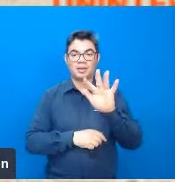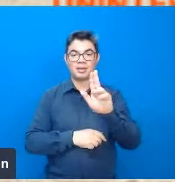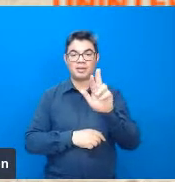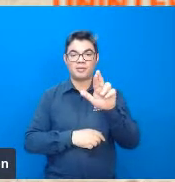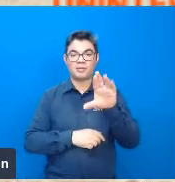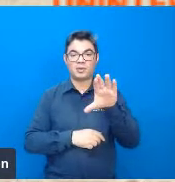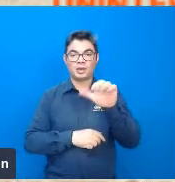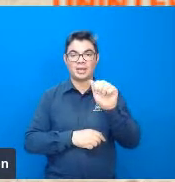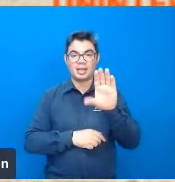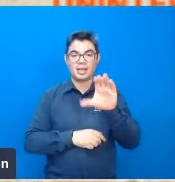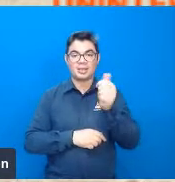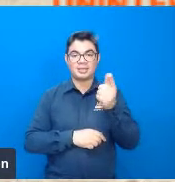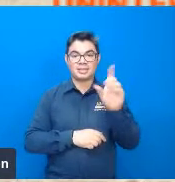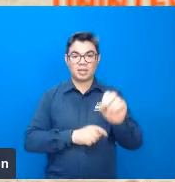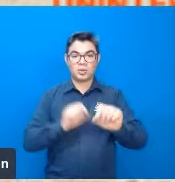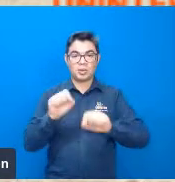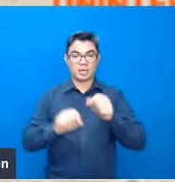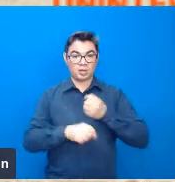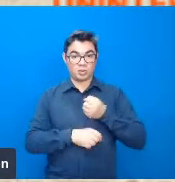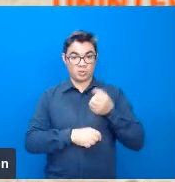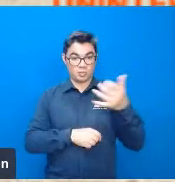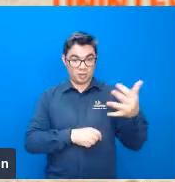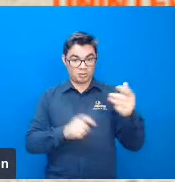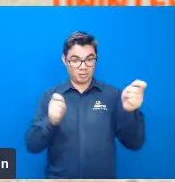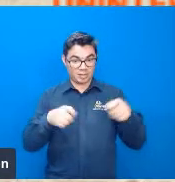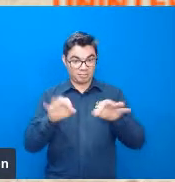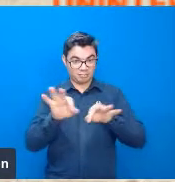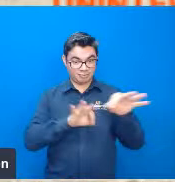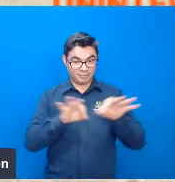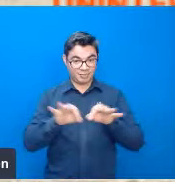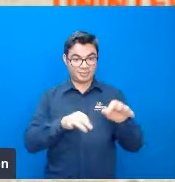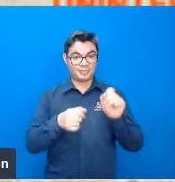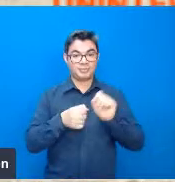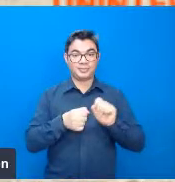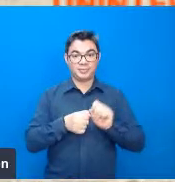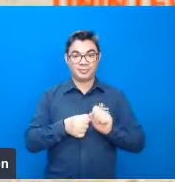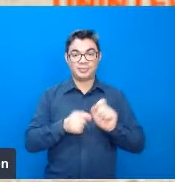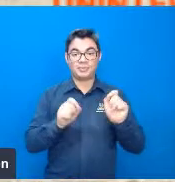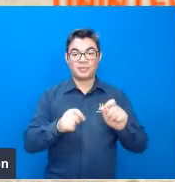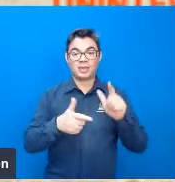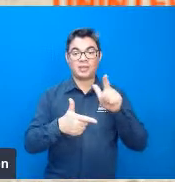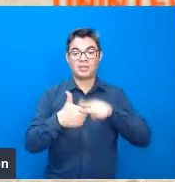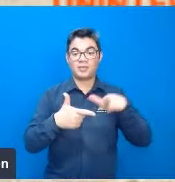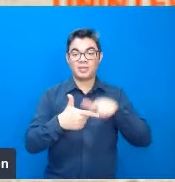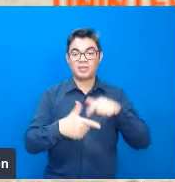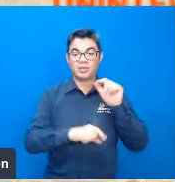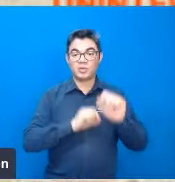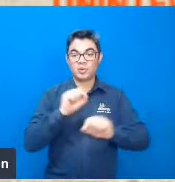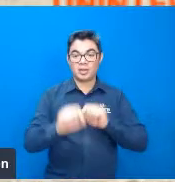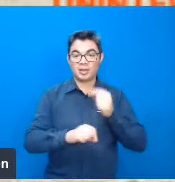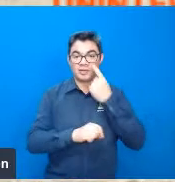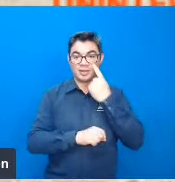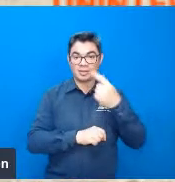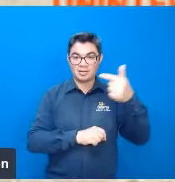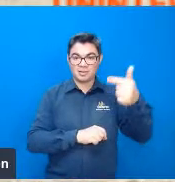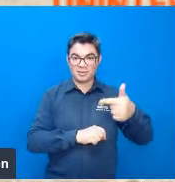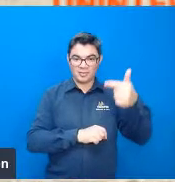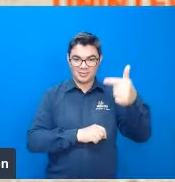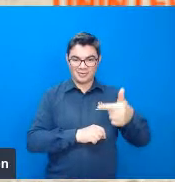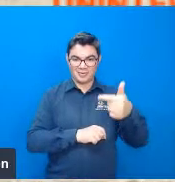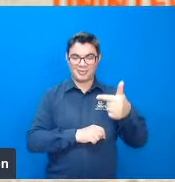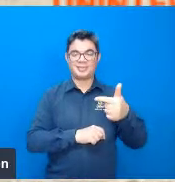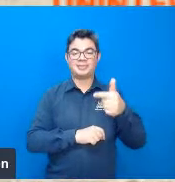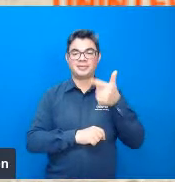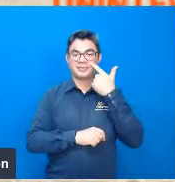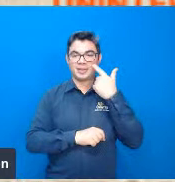pega um número de uma ordem então os canais de primeira ordem divididos pelos canais de segunda ordem vai dar um